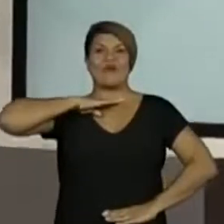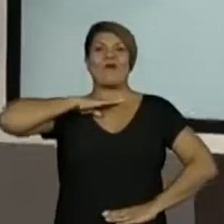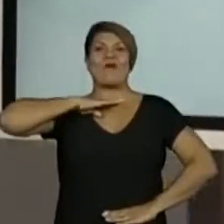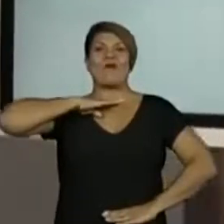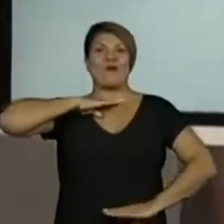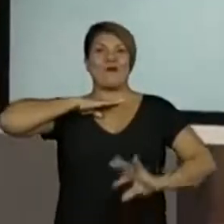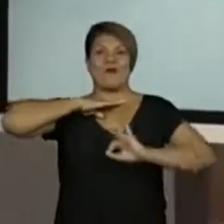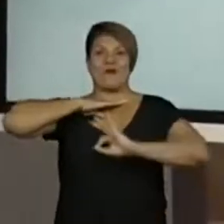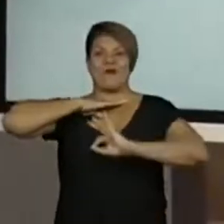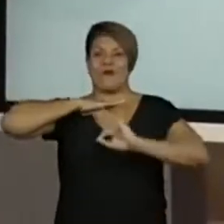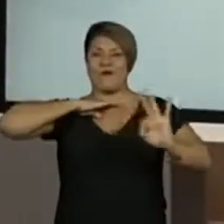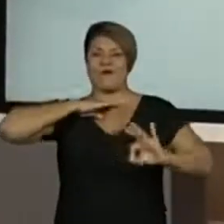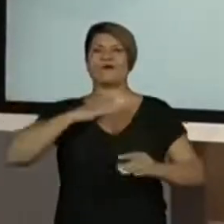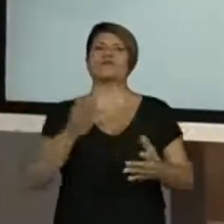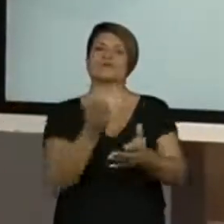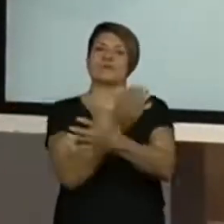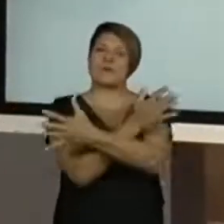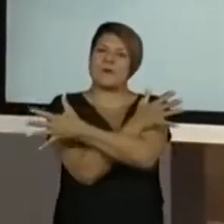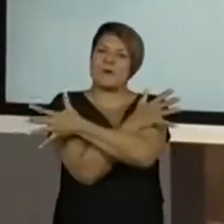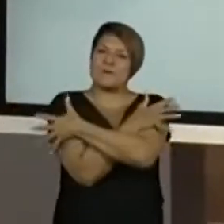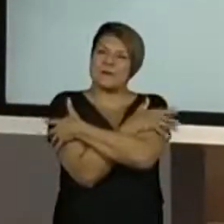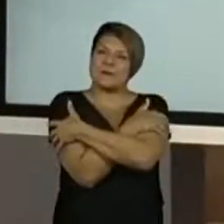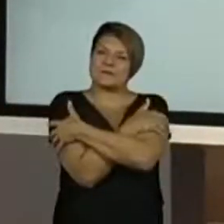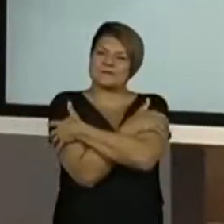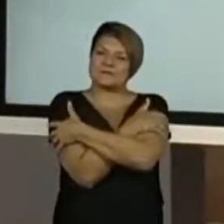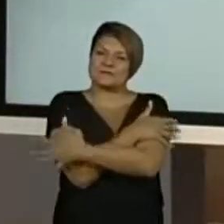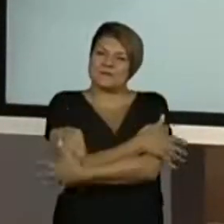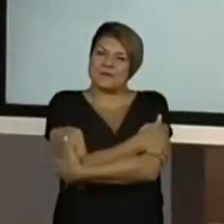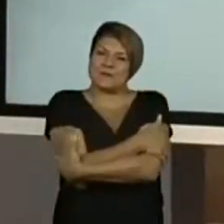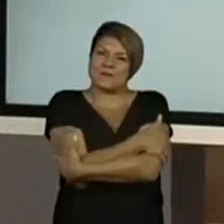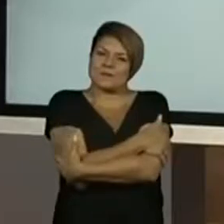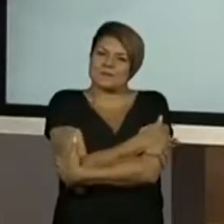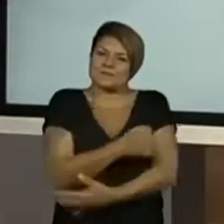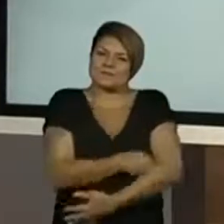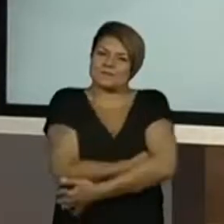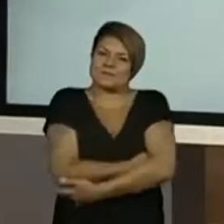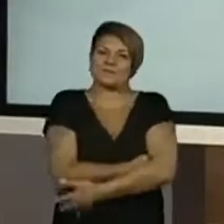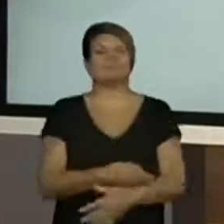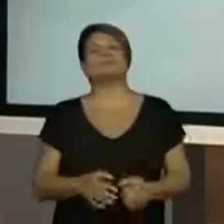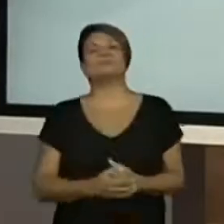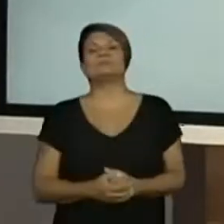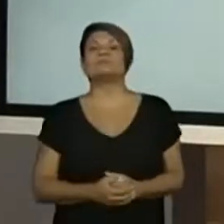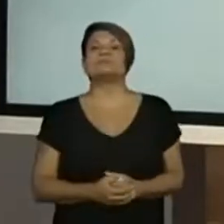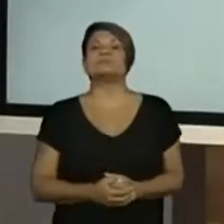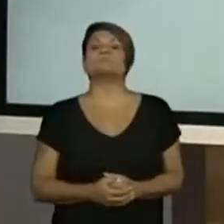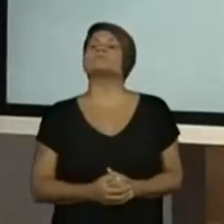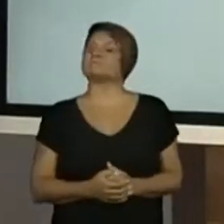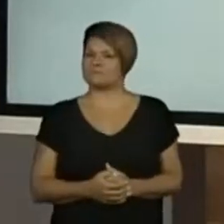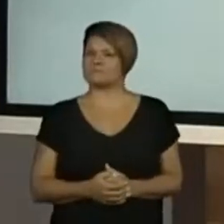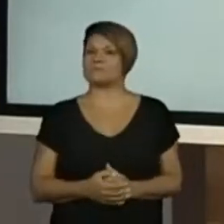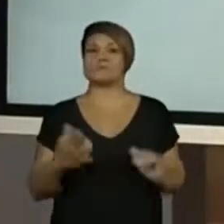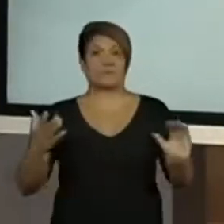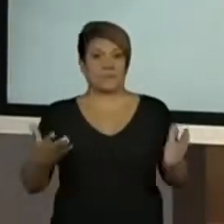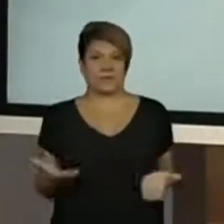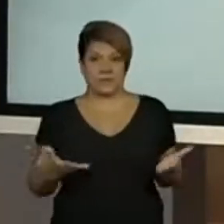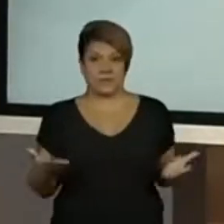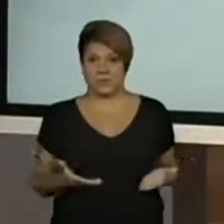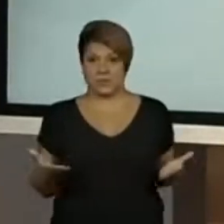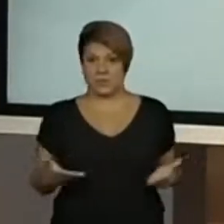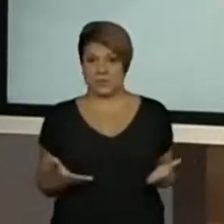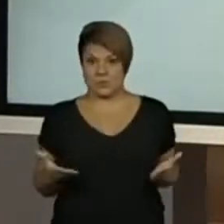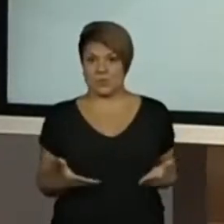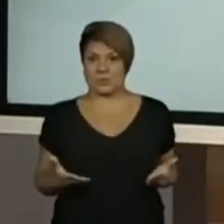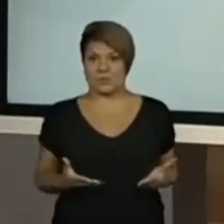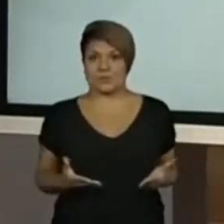Ótimo! Tronco! Todo mundo, dá um abraço aí no seu tronco! Tronco! Hum, muito bom! E agora, o que